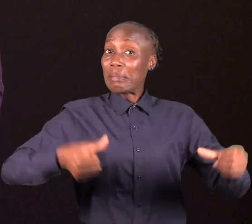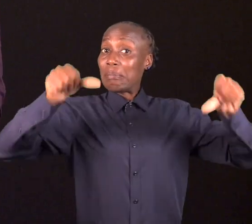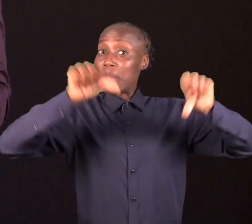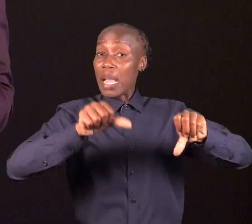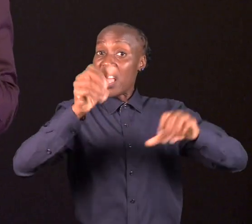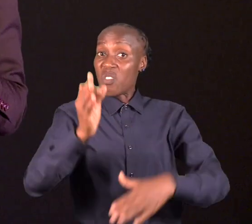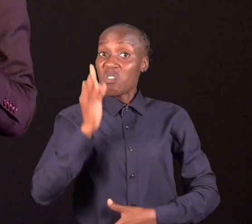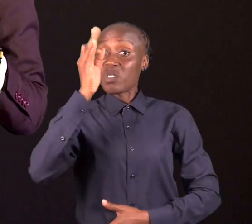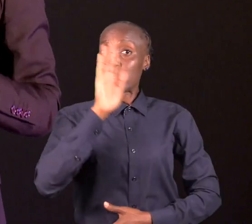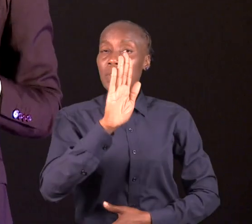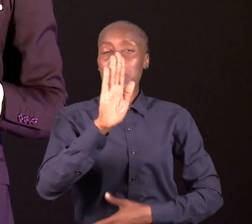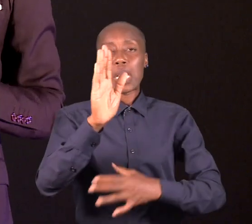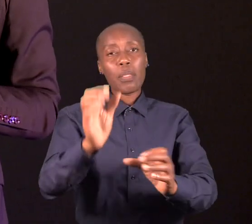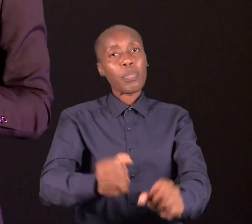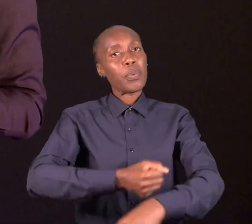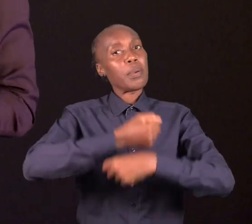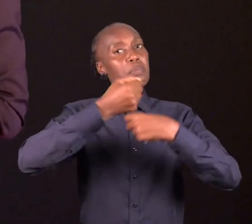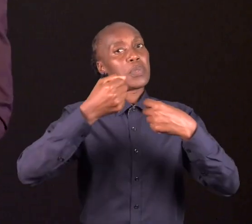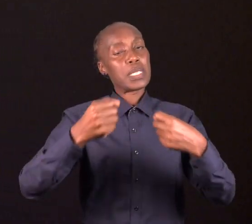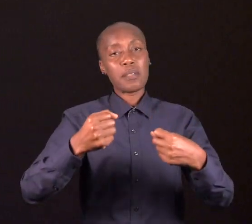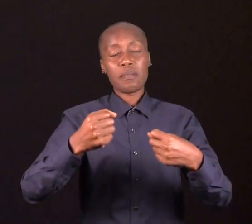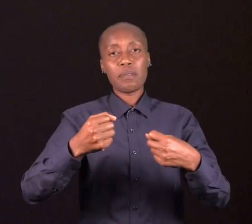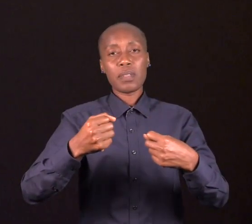São palavras que muito carrego no meu dia a dia.